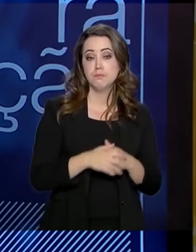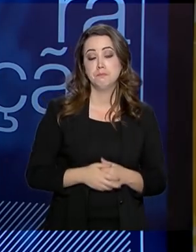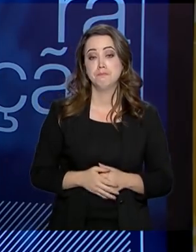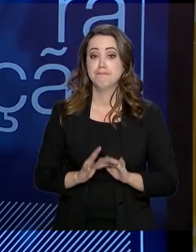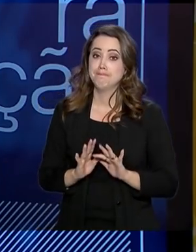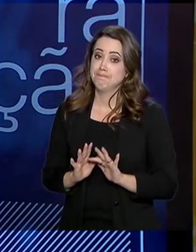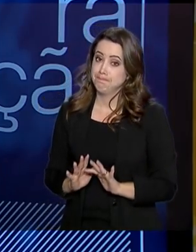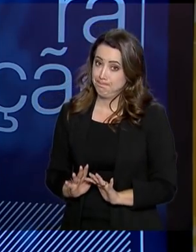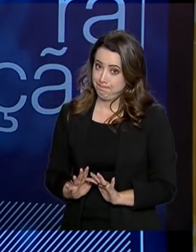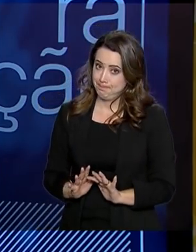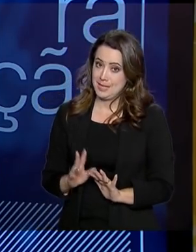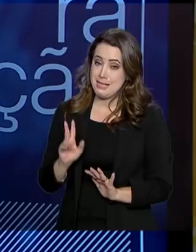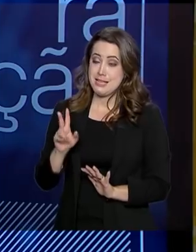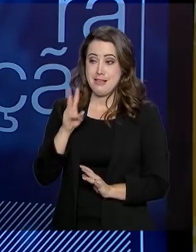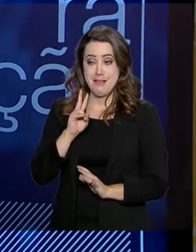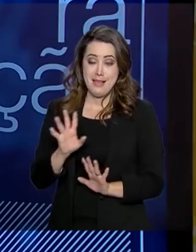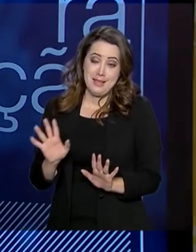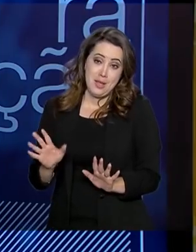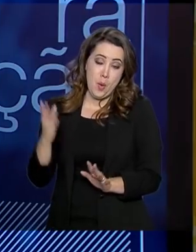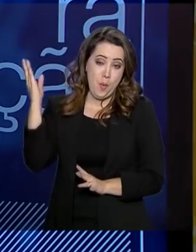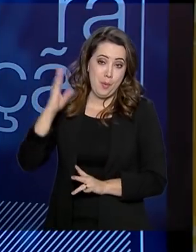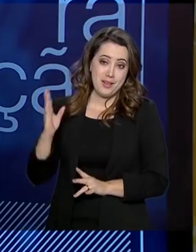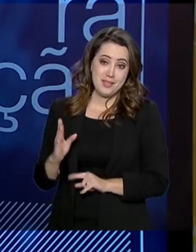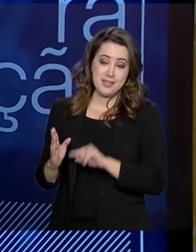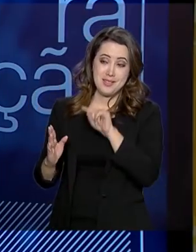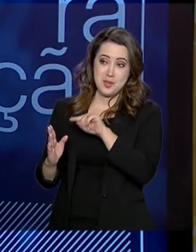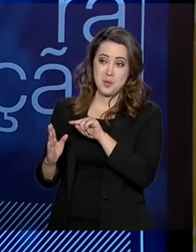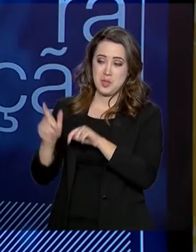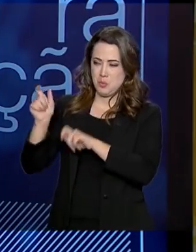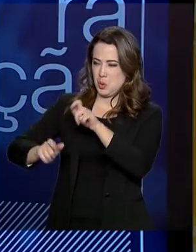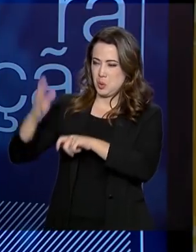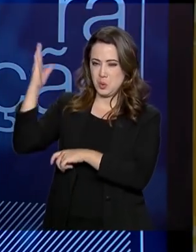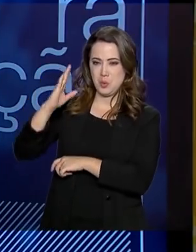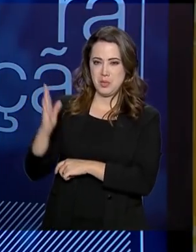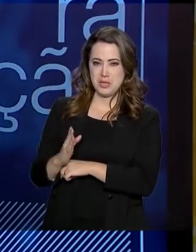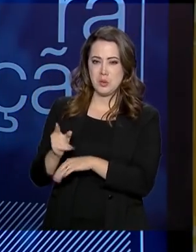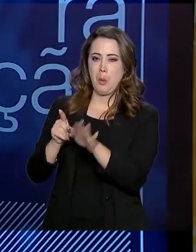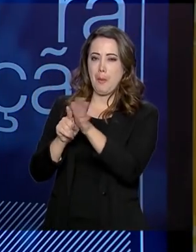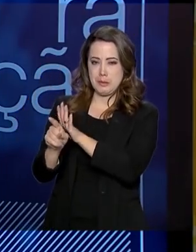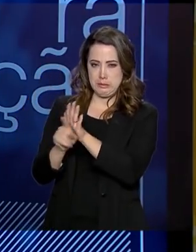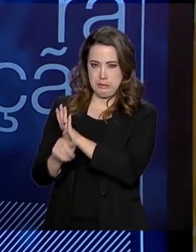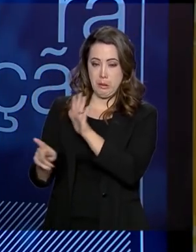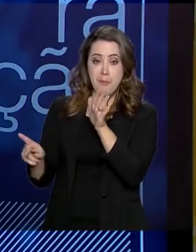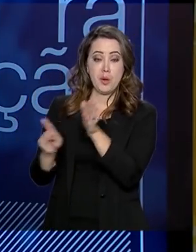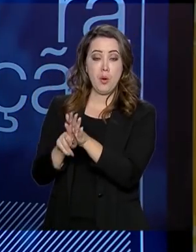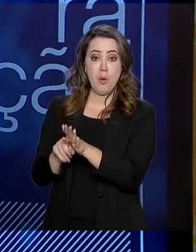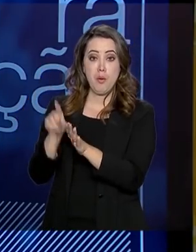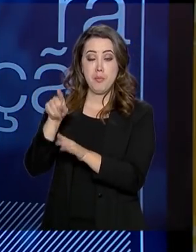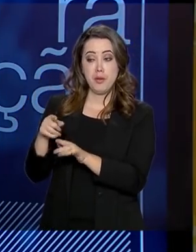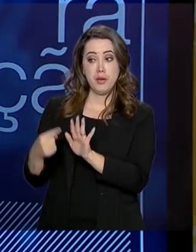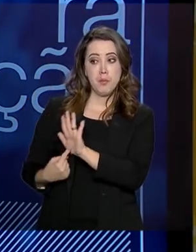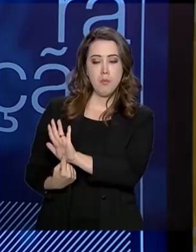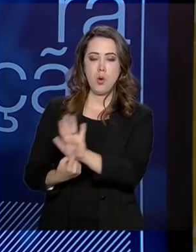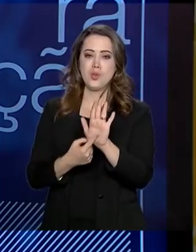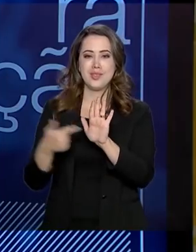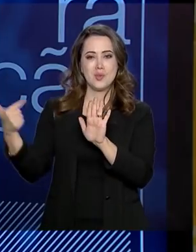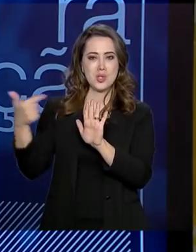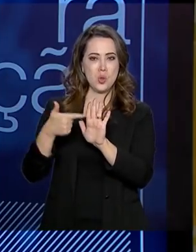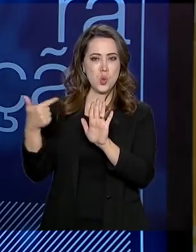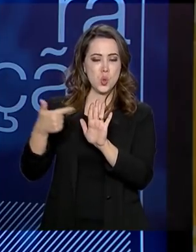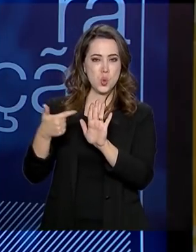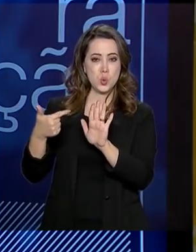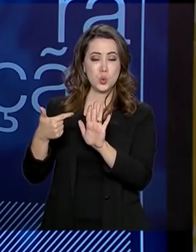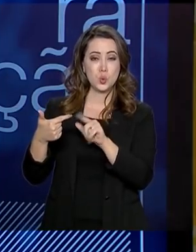Paulo, veja, o brasileiro, segundo uma pesquisa do Trust Barometer, ele é o segundo pior